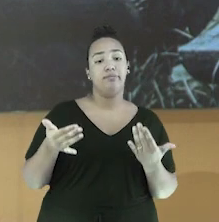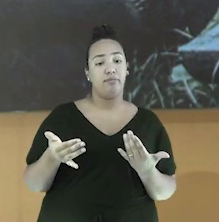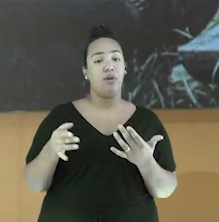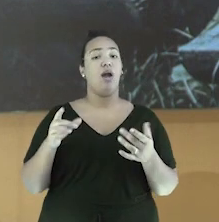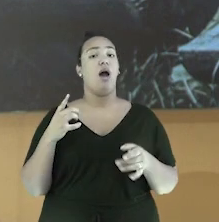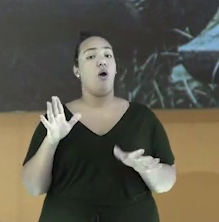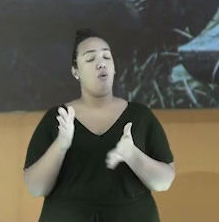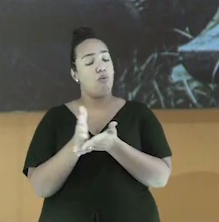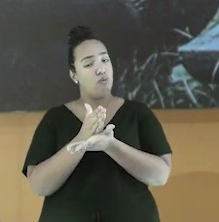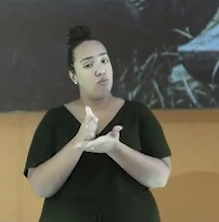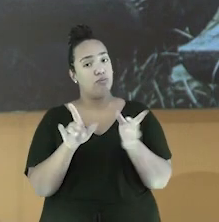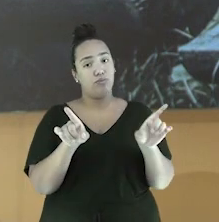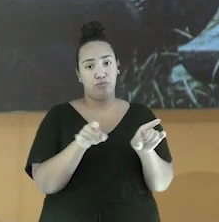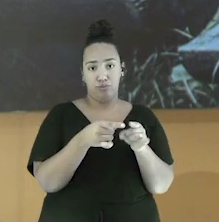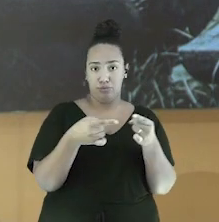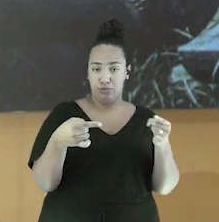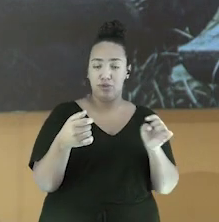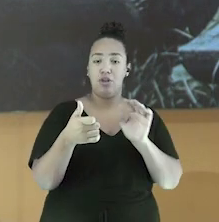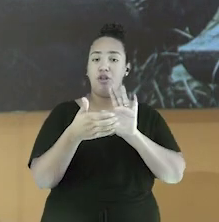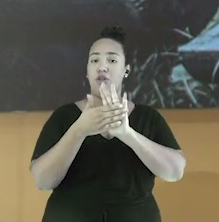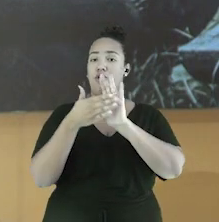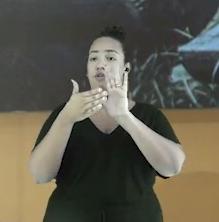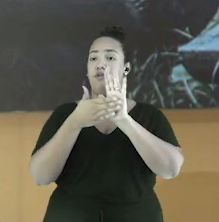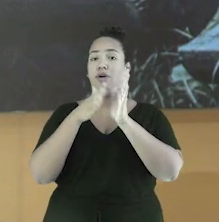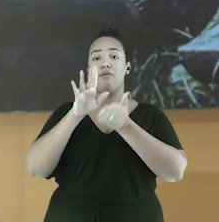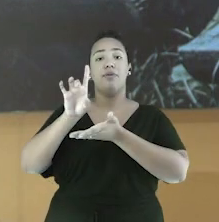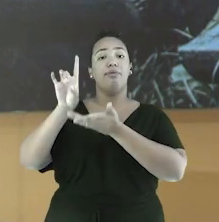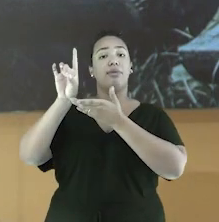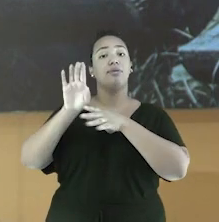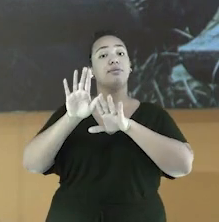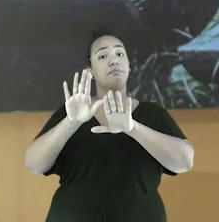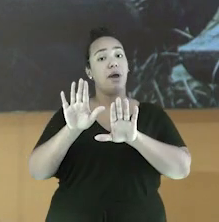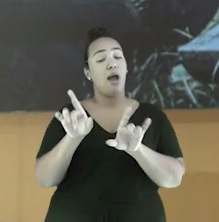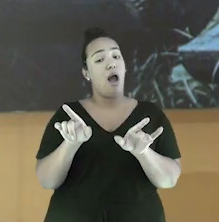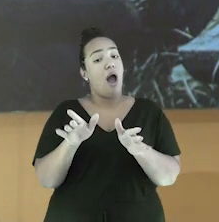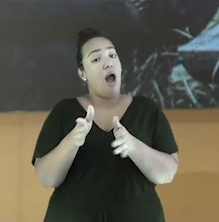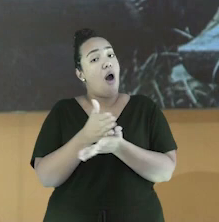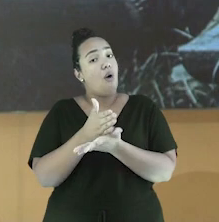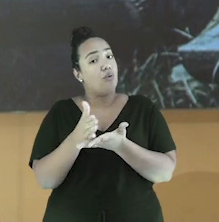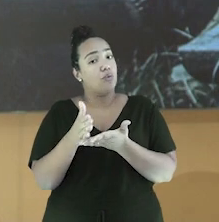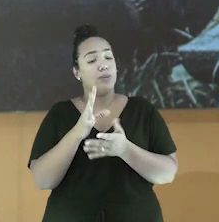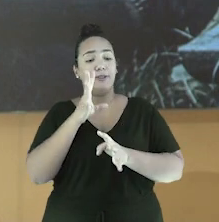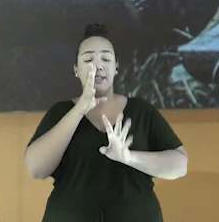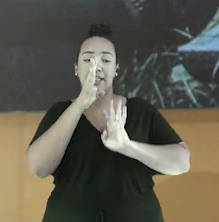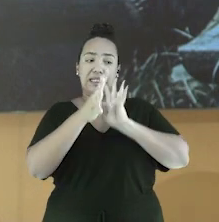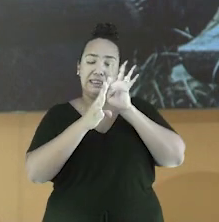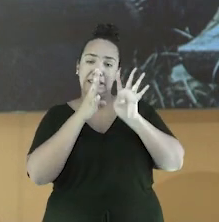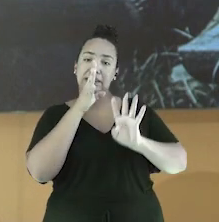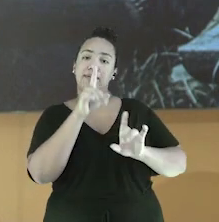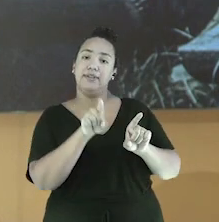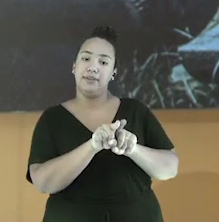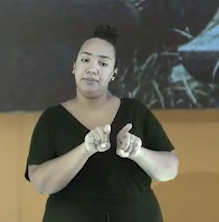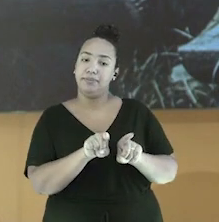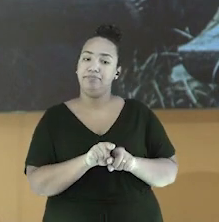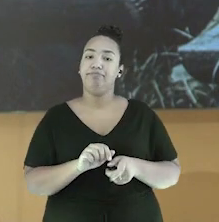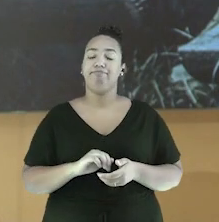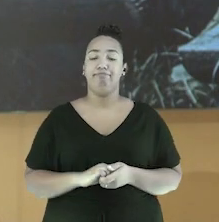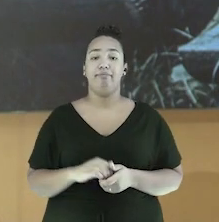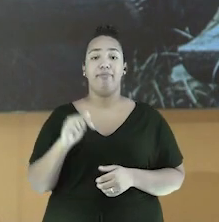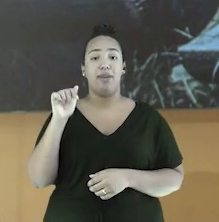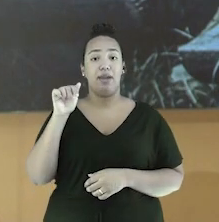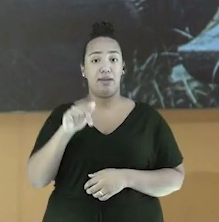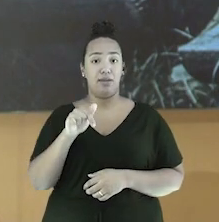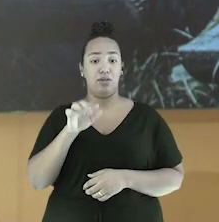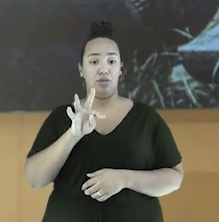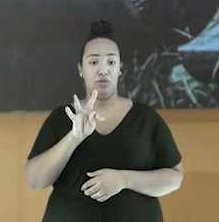eram de louvor a Deus, outras eram criticando o sistema que eles viviam. O Trovadorismo foi o primeiro gênero literário da